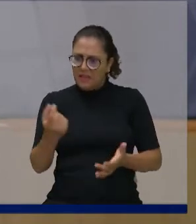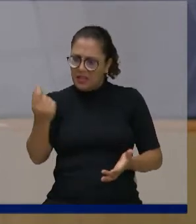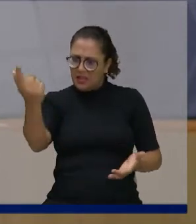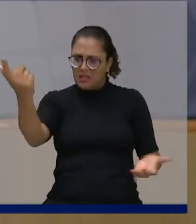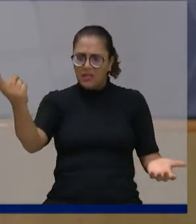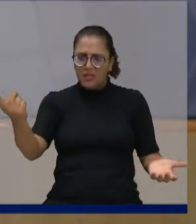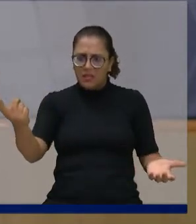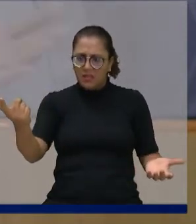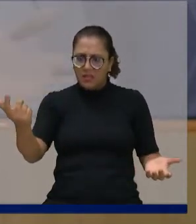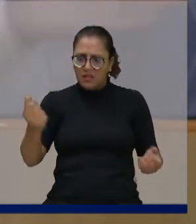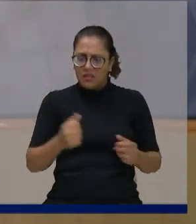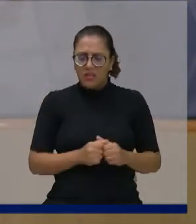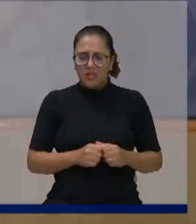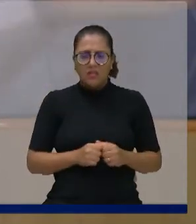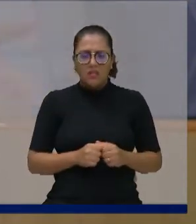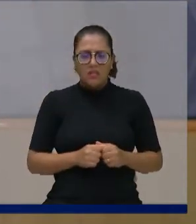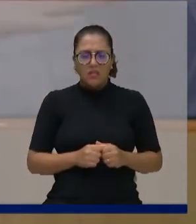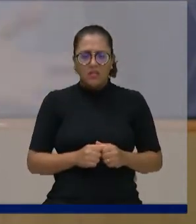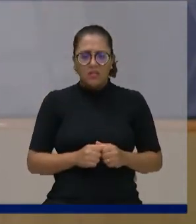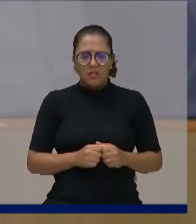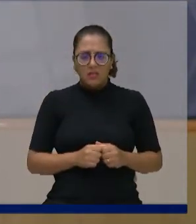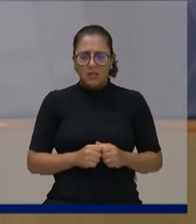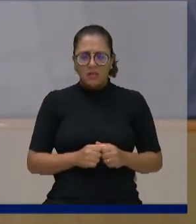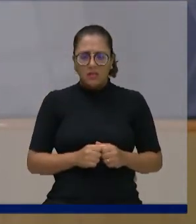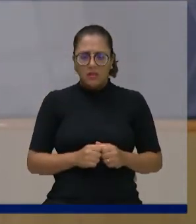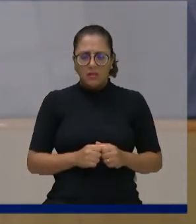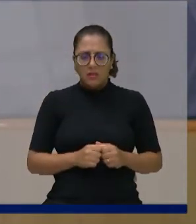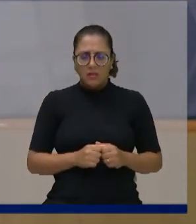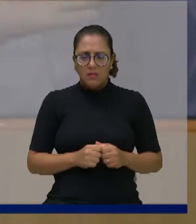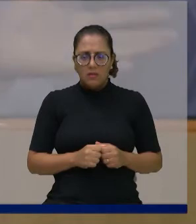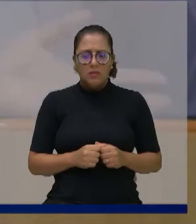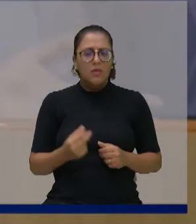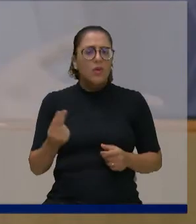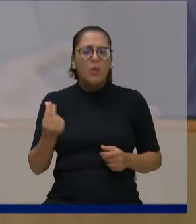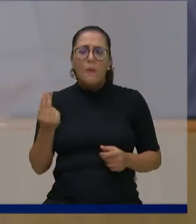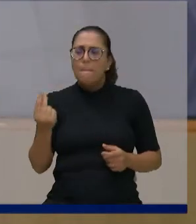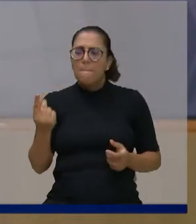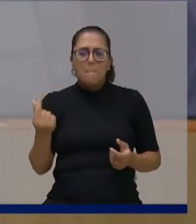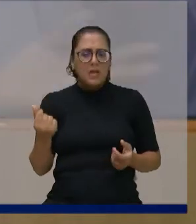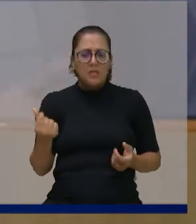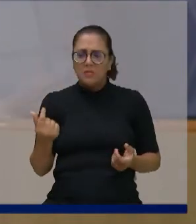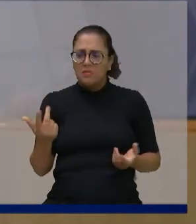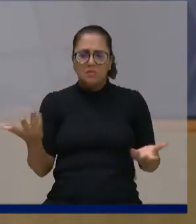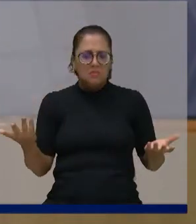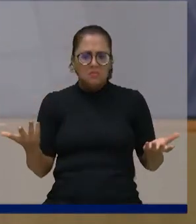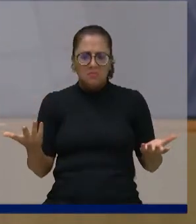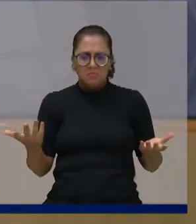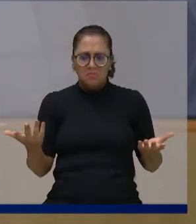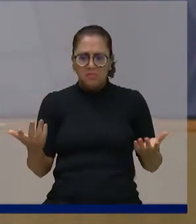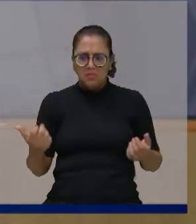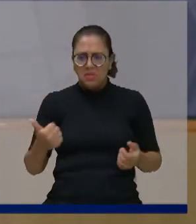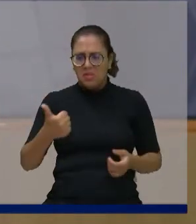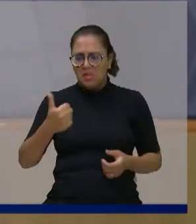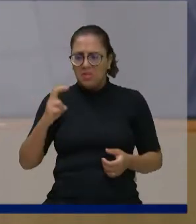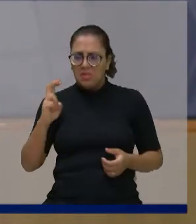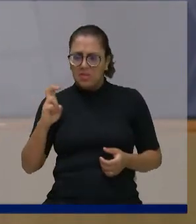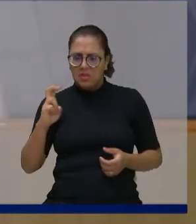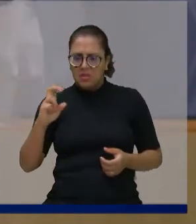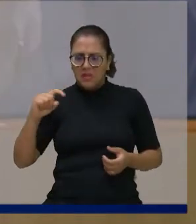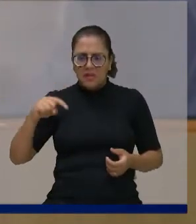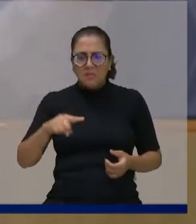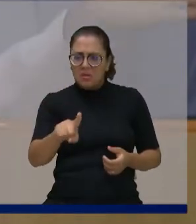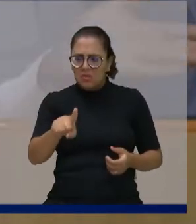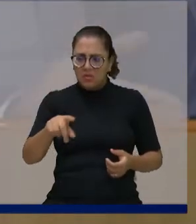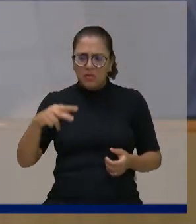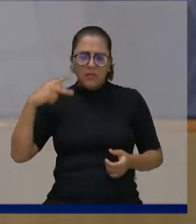Uma viagem aqui na Índia, nem sei quanto custa, vai falando que vai ficando aí, em torno de, eu não sei o valor real, ainda 17, ou 15 mil, não sei. Agora, um vereador que eu